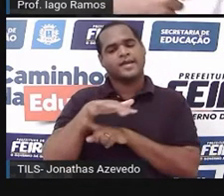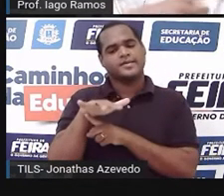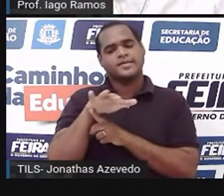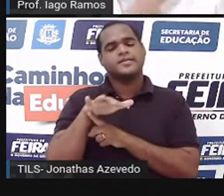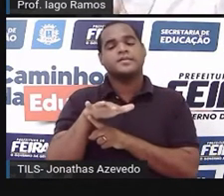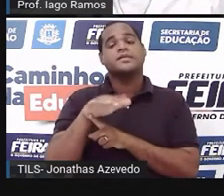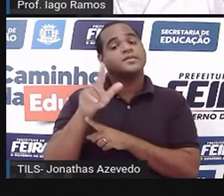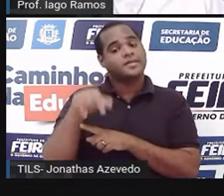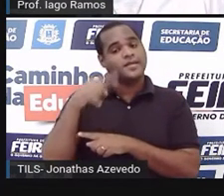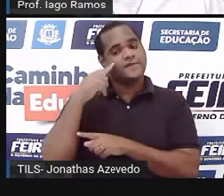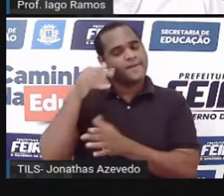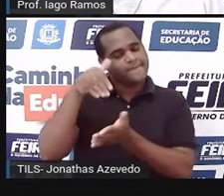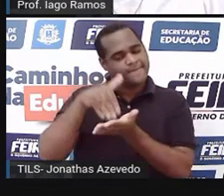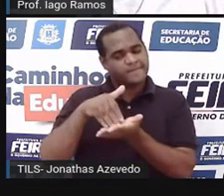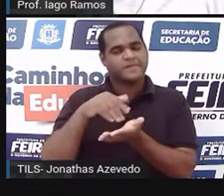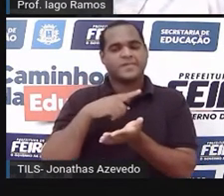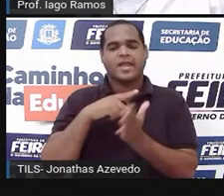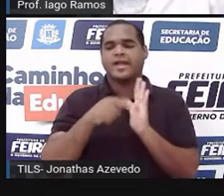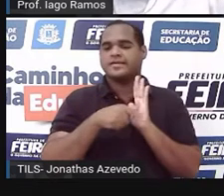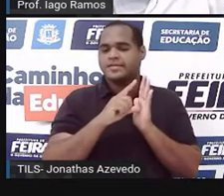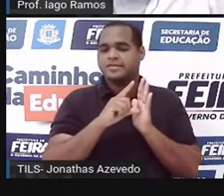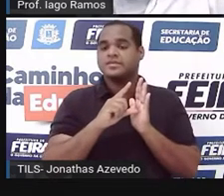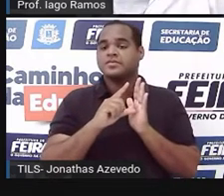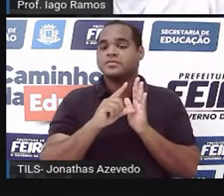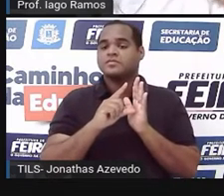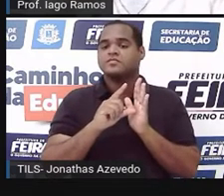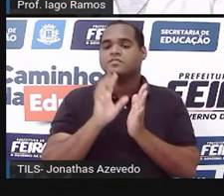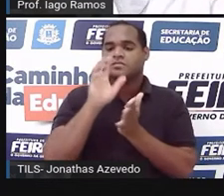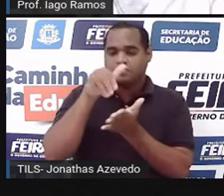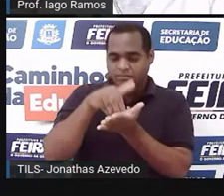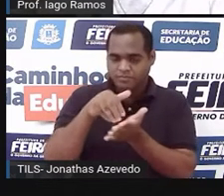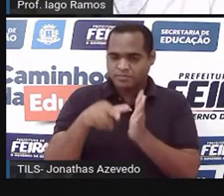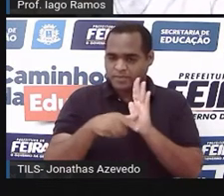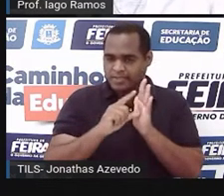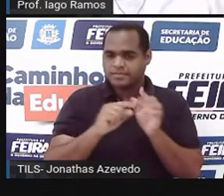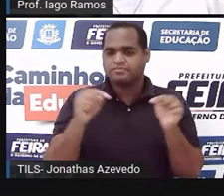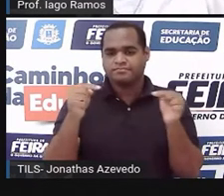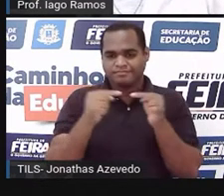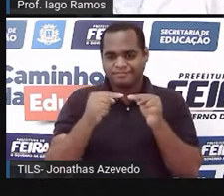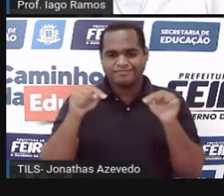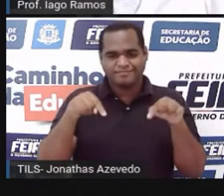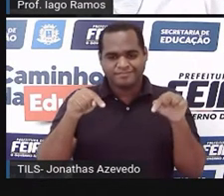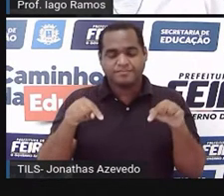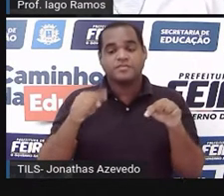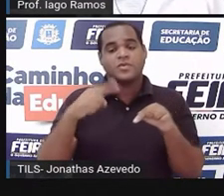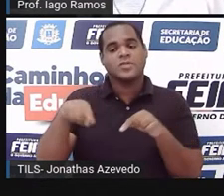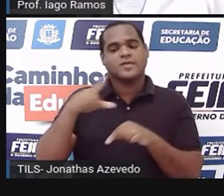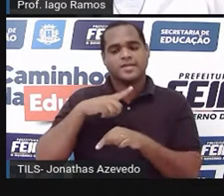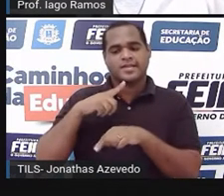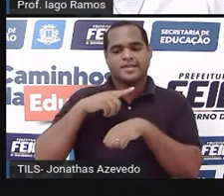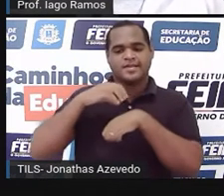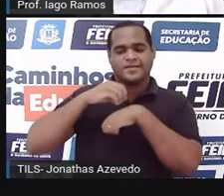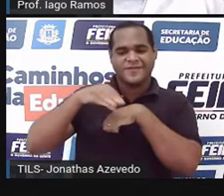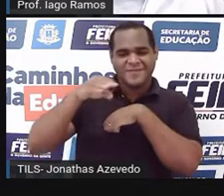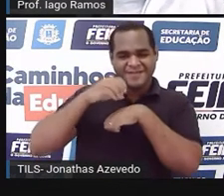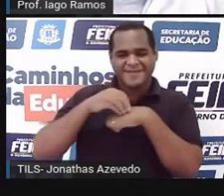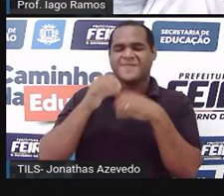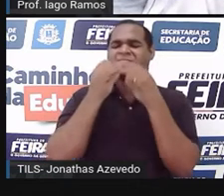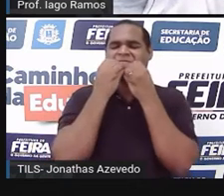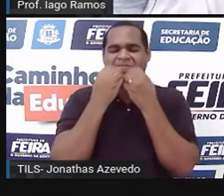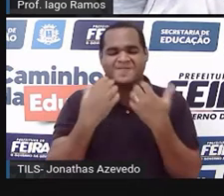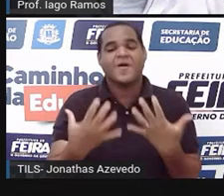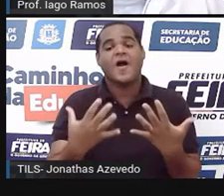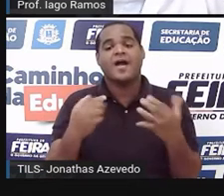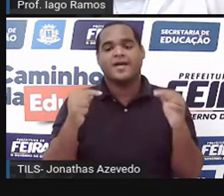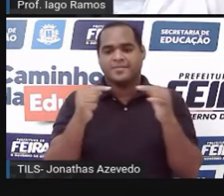nossa última aula antes dessa. E nessa última aula, antes dessa daqui, a gente viu também uma informação muito bacana sobre